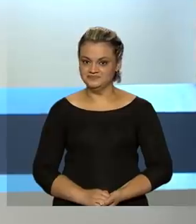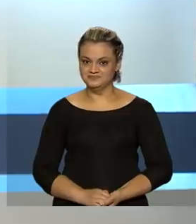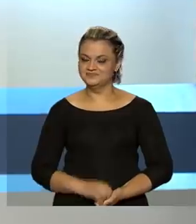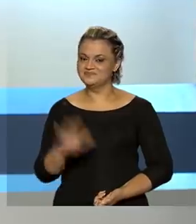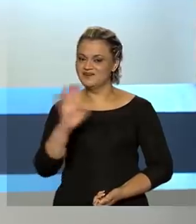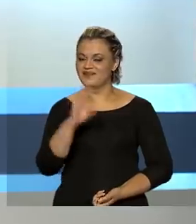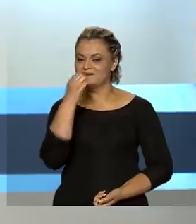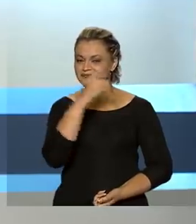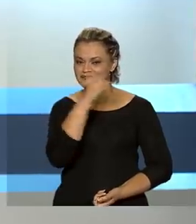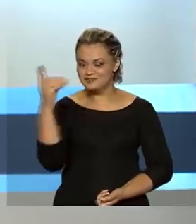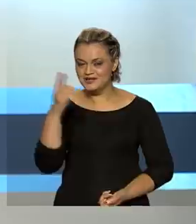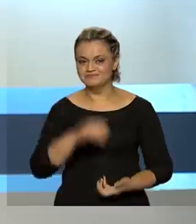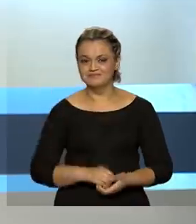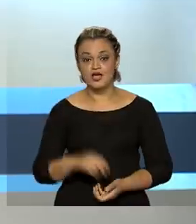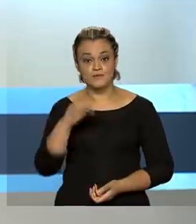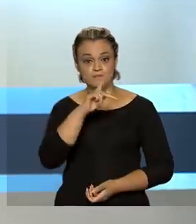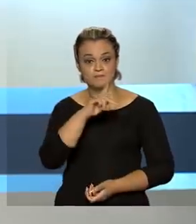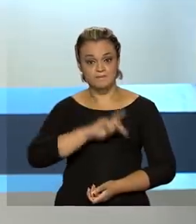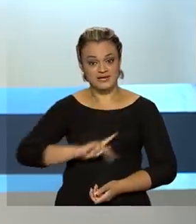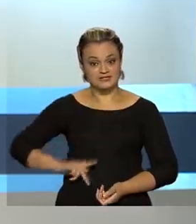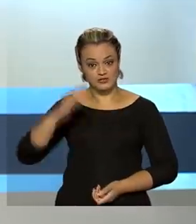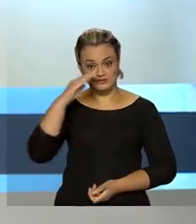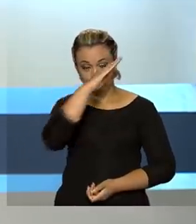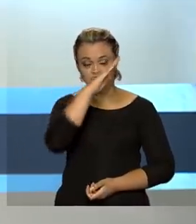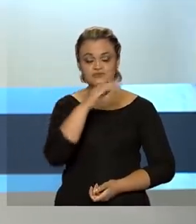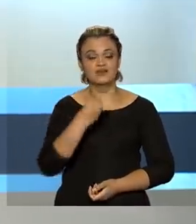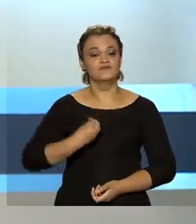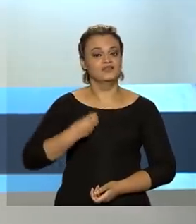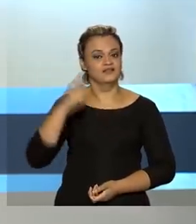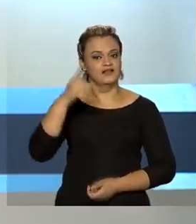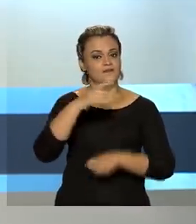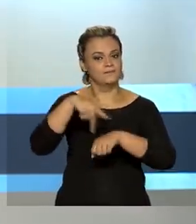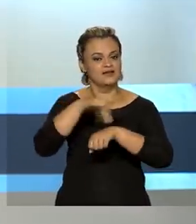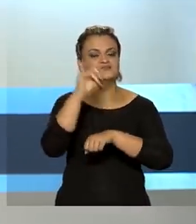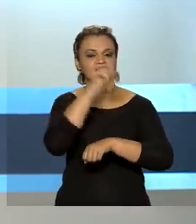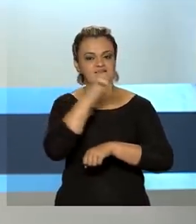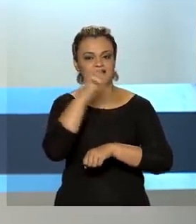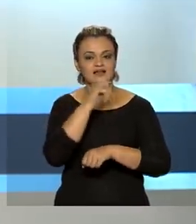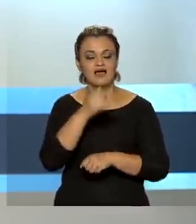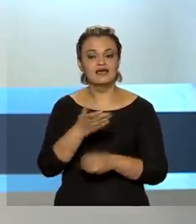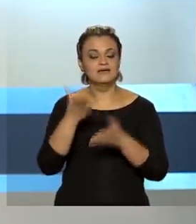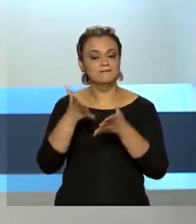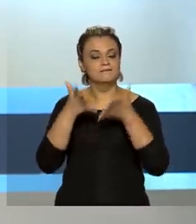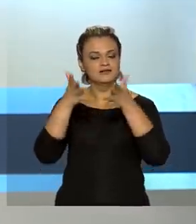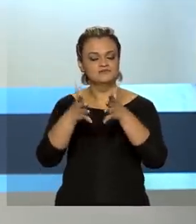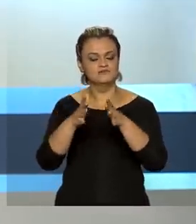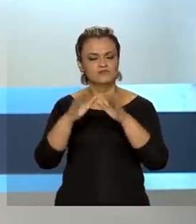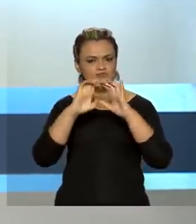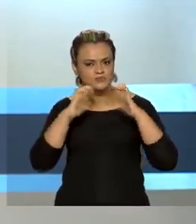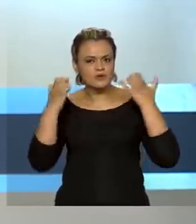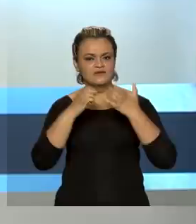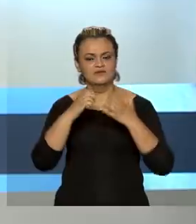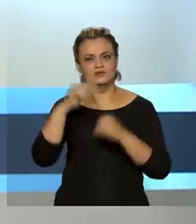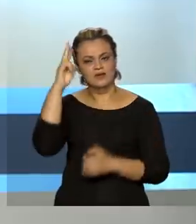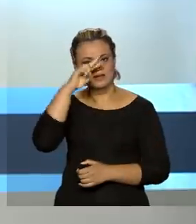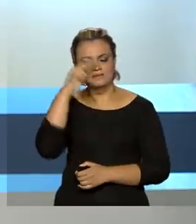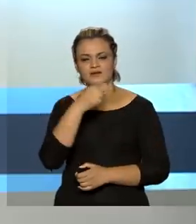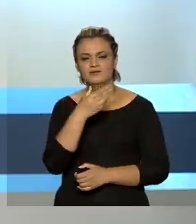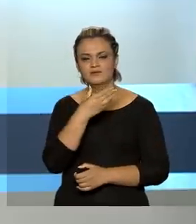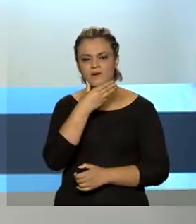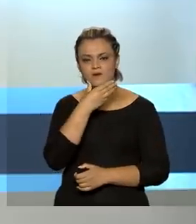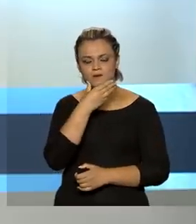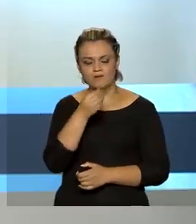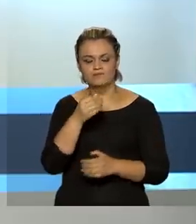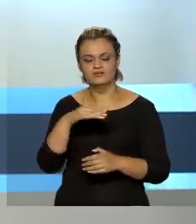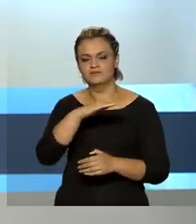Olá, bom dia. Presidente Jair Bolsonaro ainda está na Itália e hoje em Pistoia participou de uma cerimônia em memória dos pracinhas